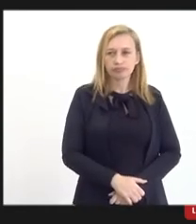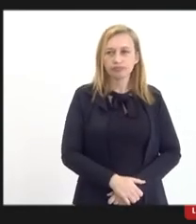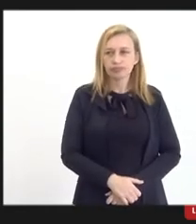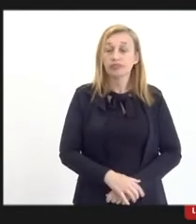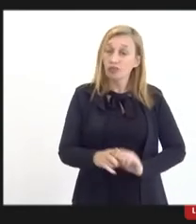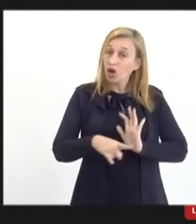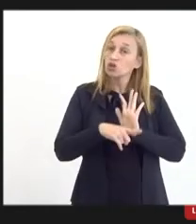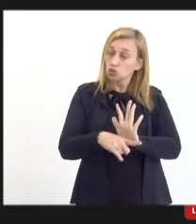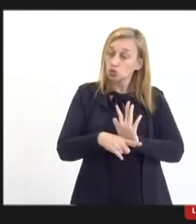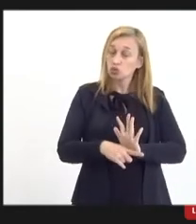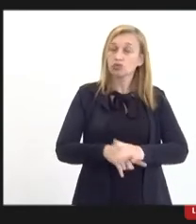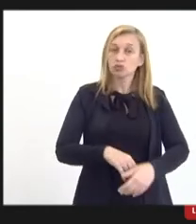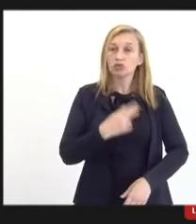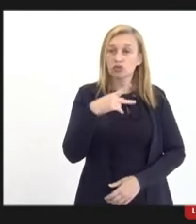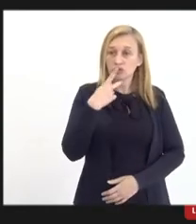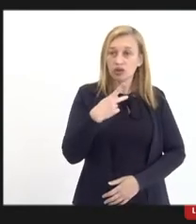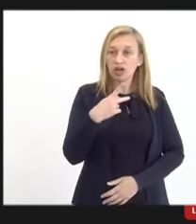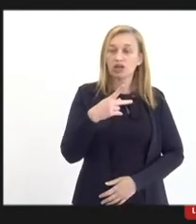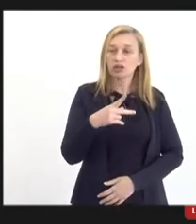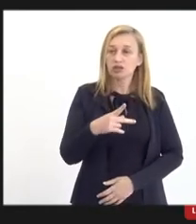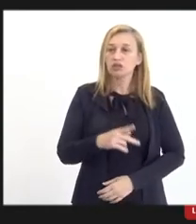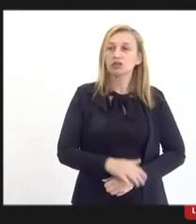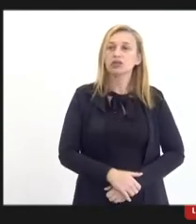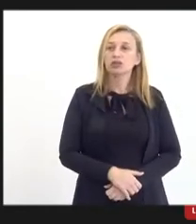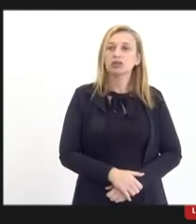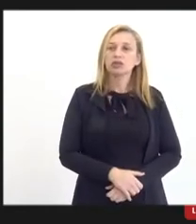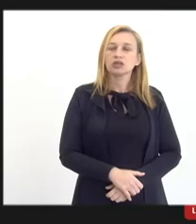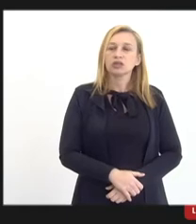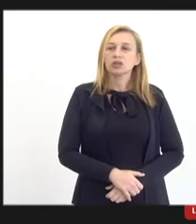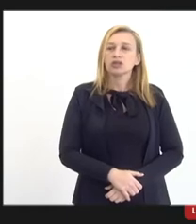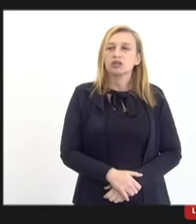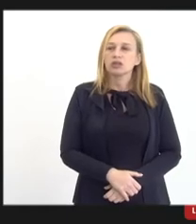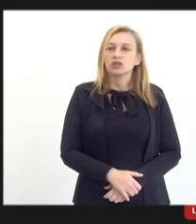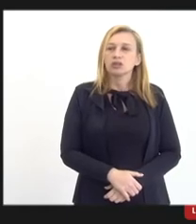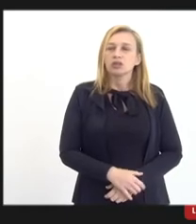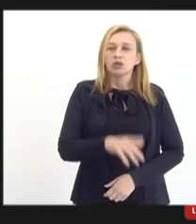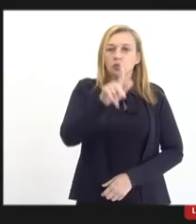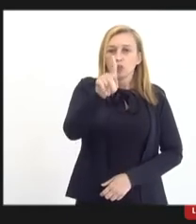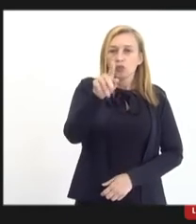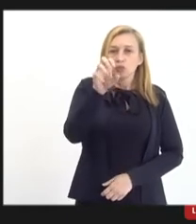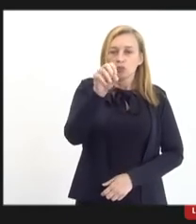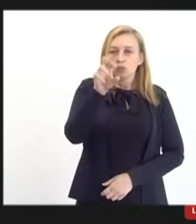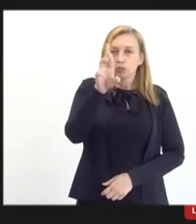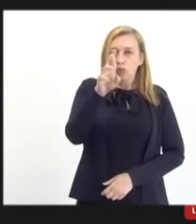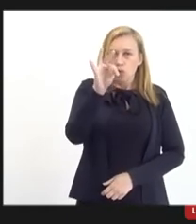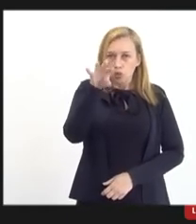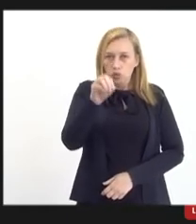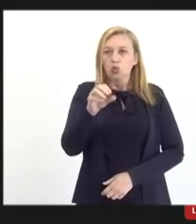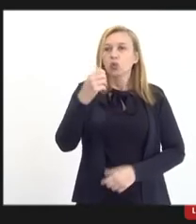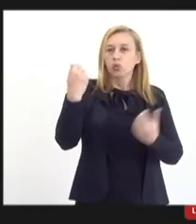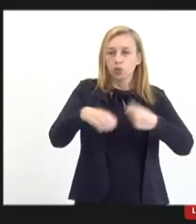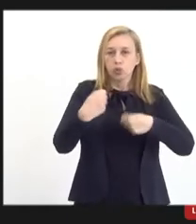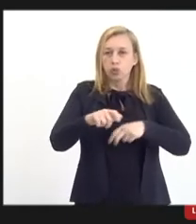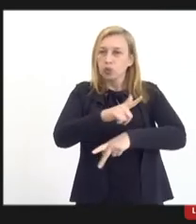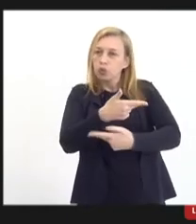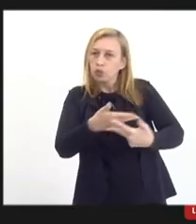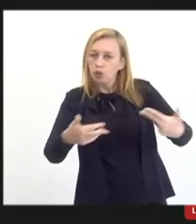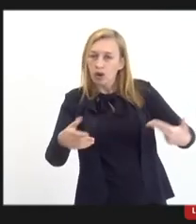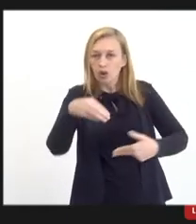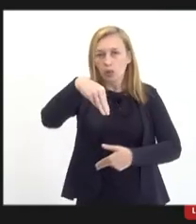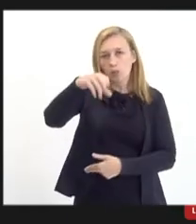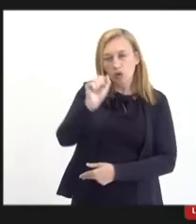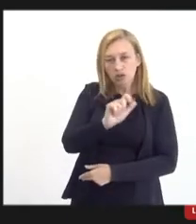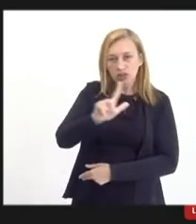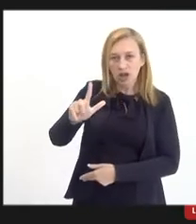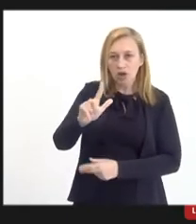contribui muito. Quando você fala de um porto, o porto precisa de vários modais, seja ele